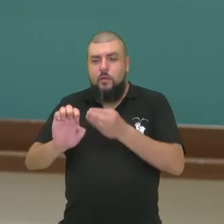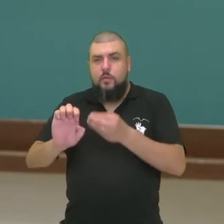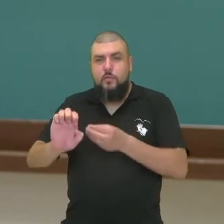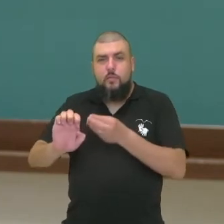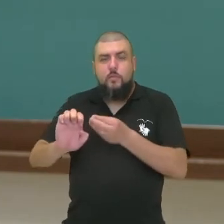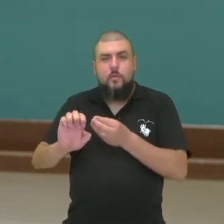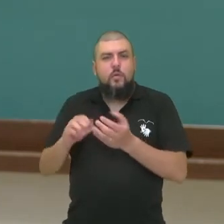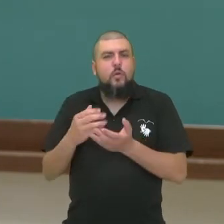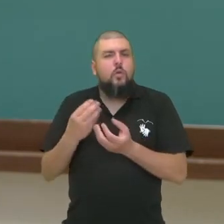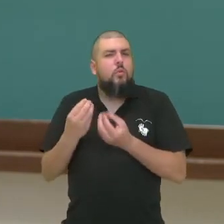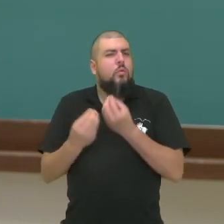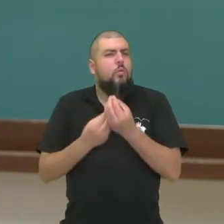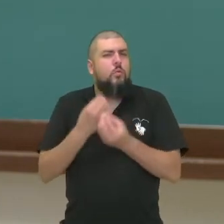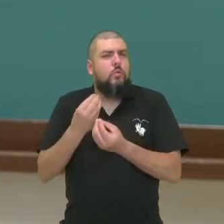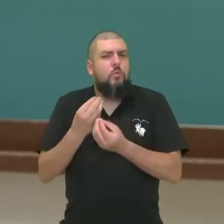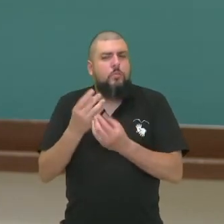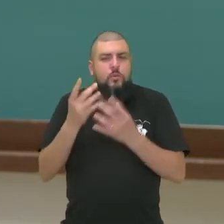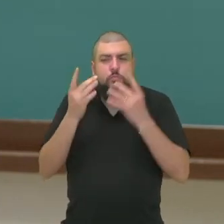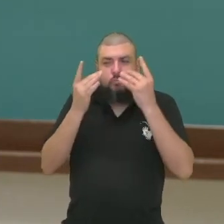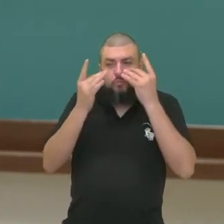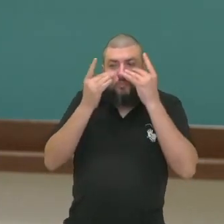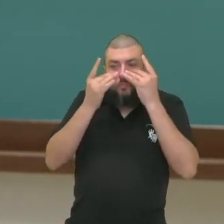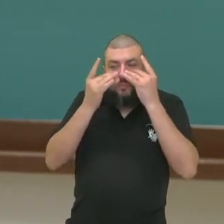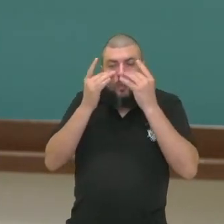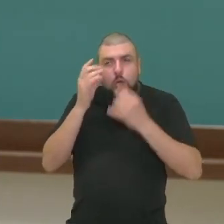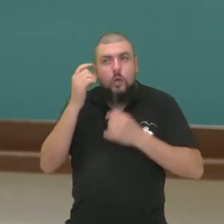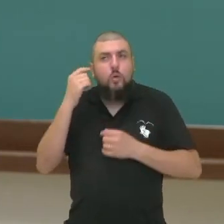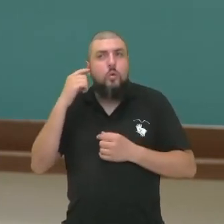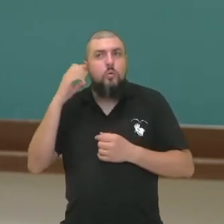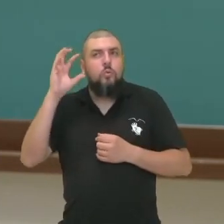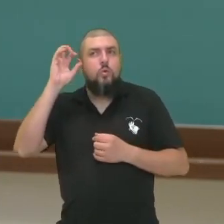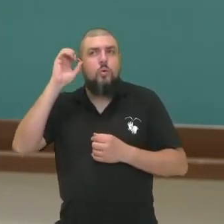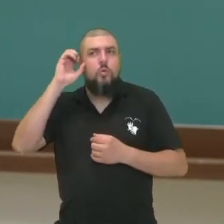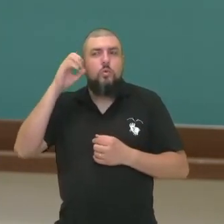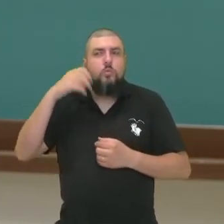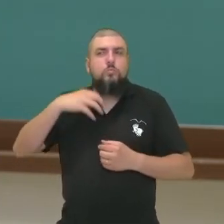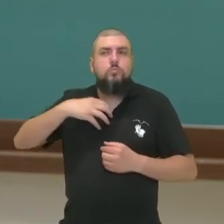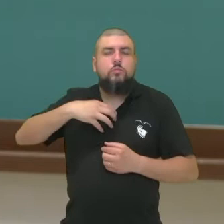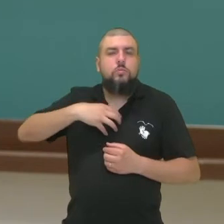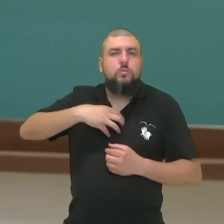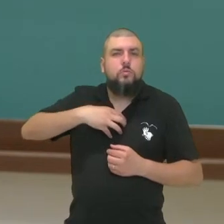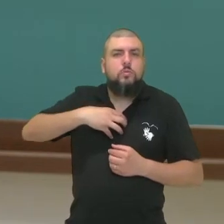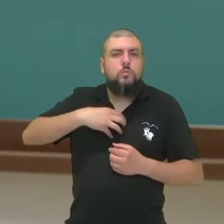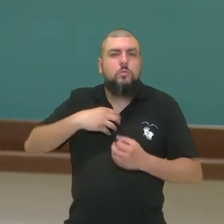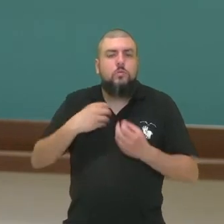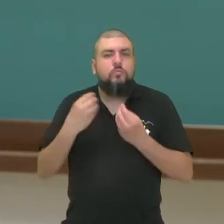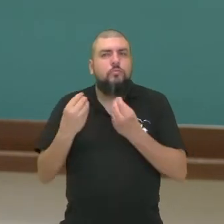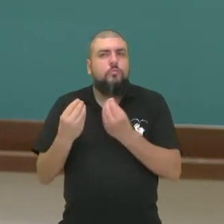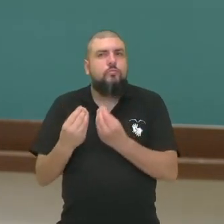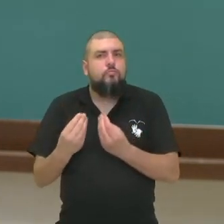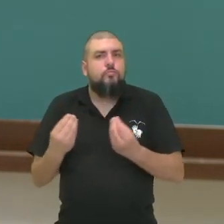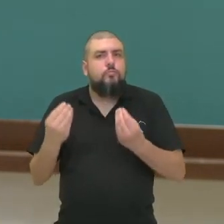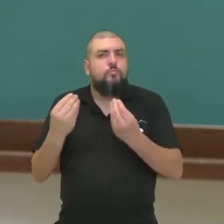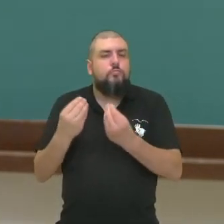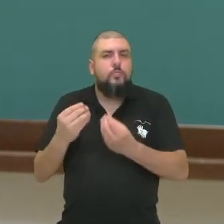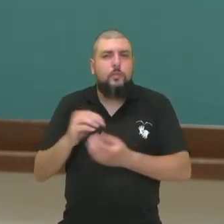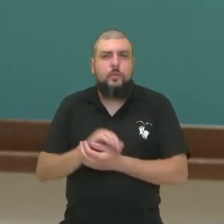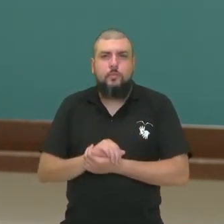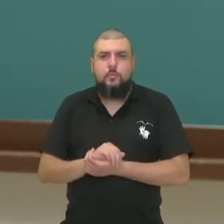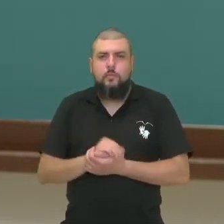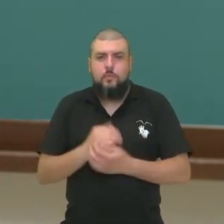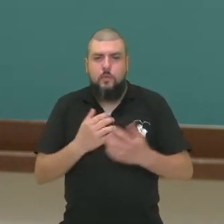vejo, naquilo que eu ouço, naquilo que eu sinto, naquilo que eu experimento empiricamente do mundo. E para o